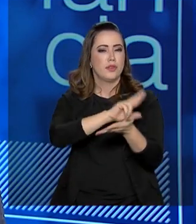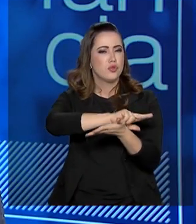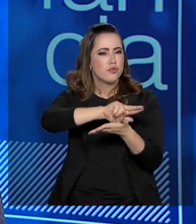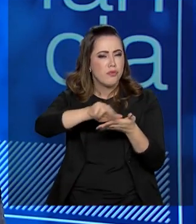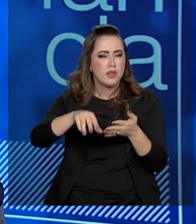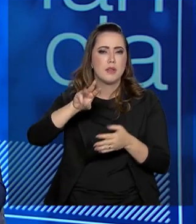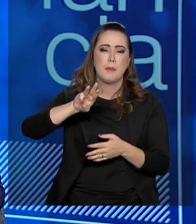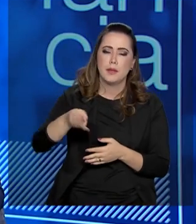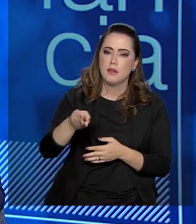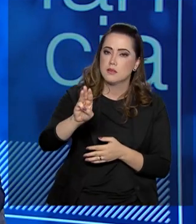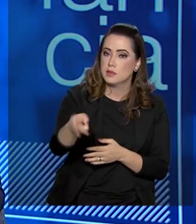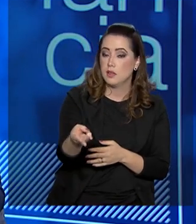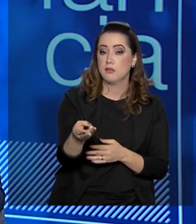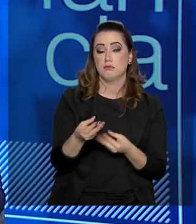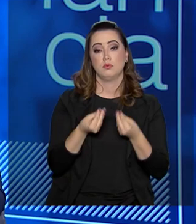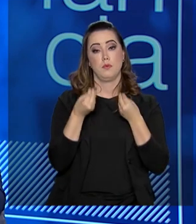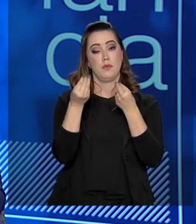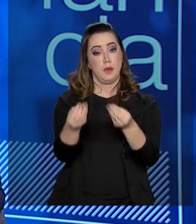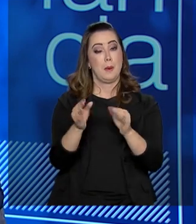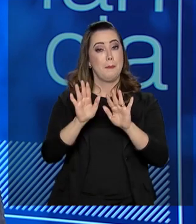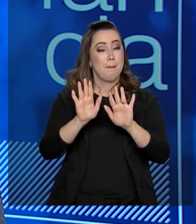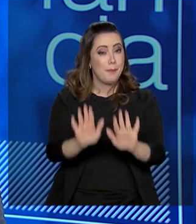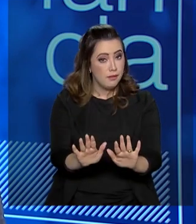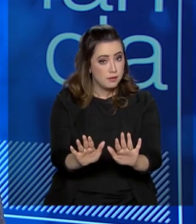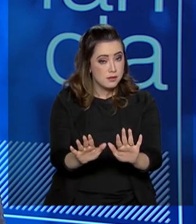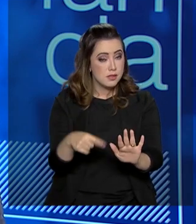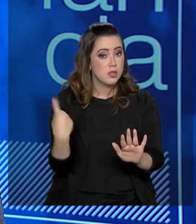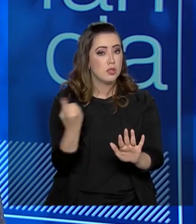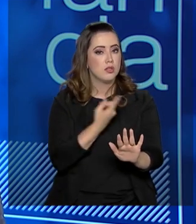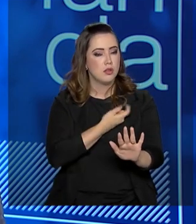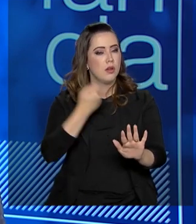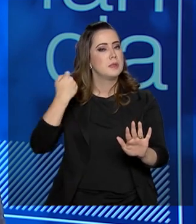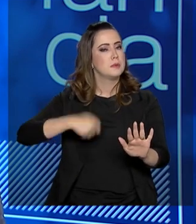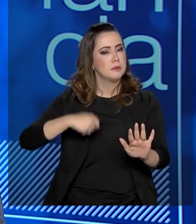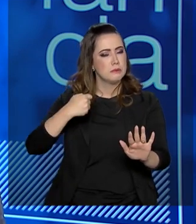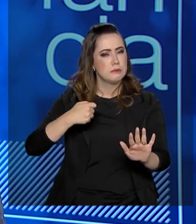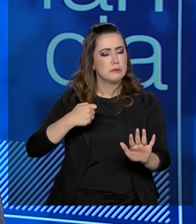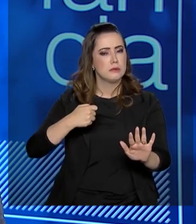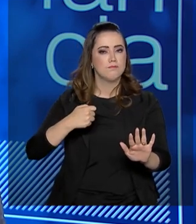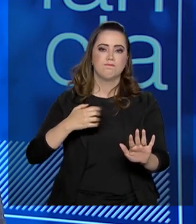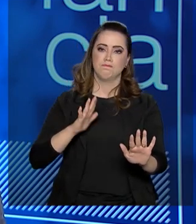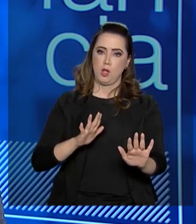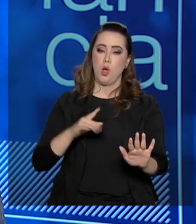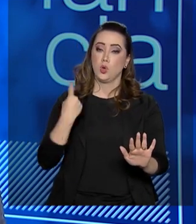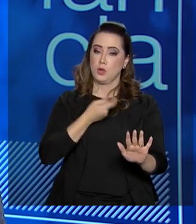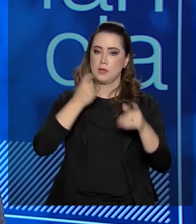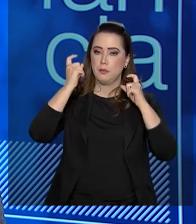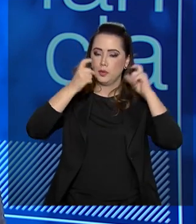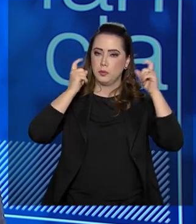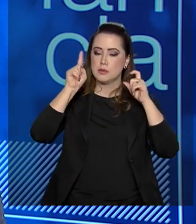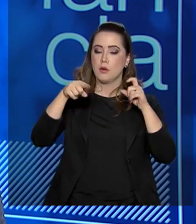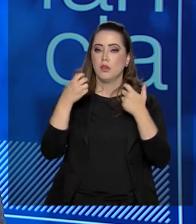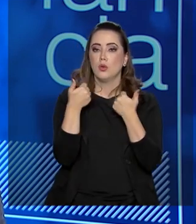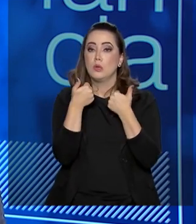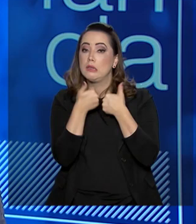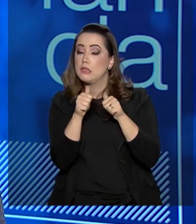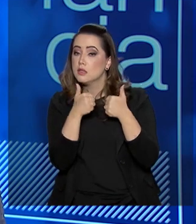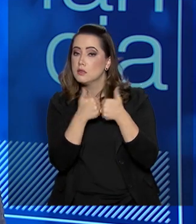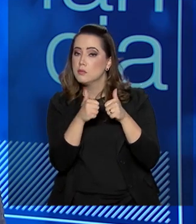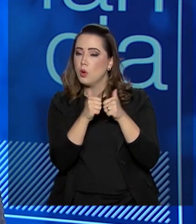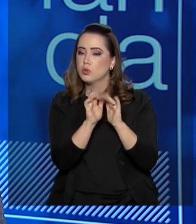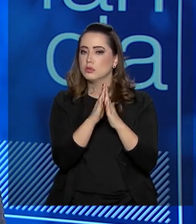que são entregues pelo FNDE. Mas nós temos uma preocupação, que o transporte